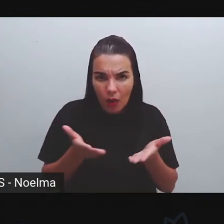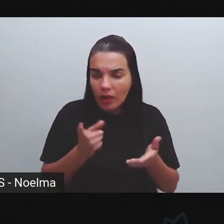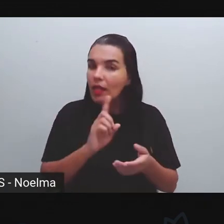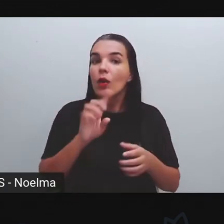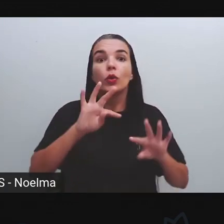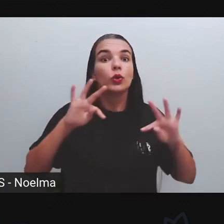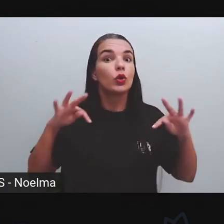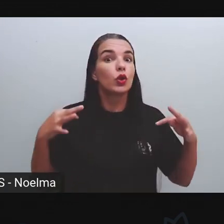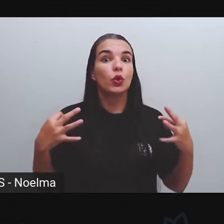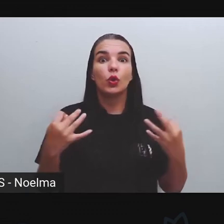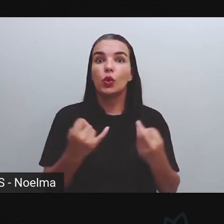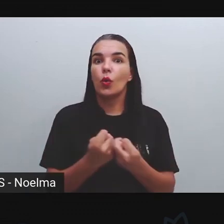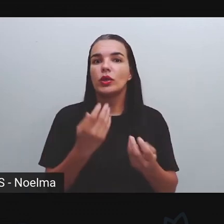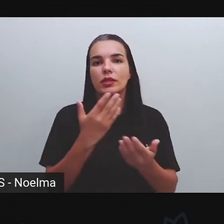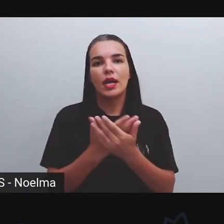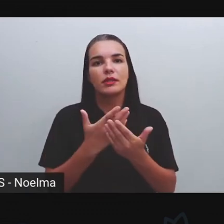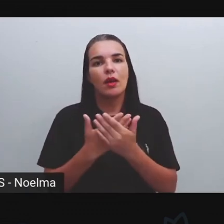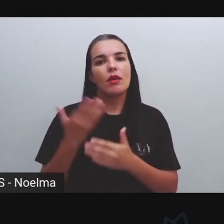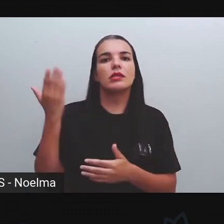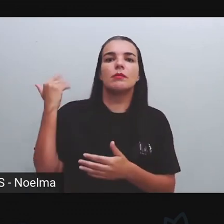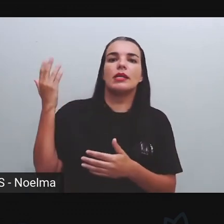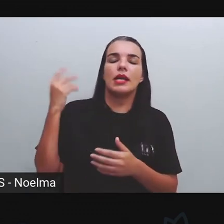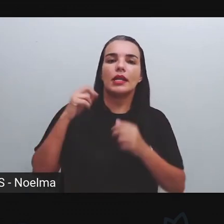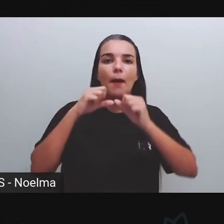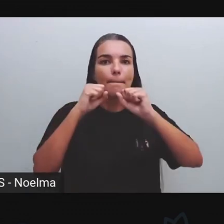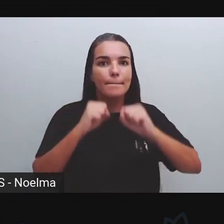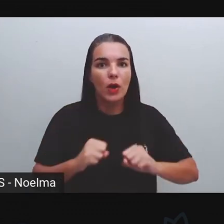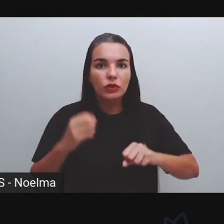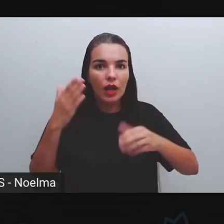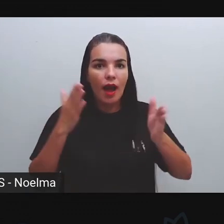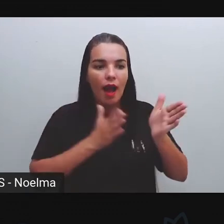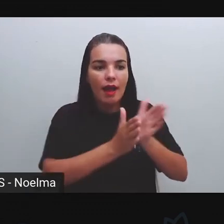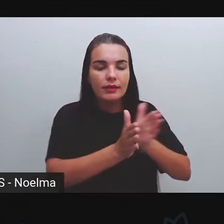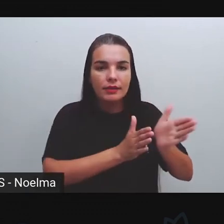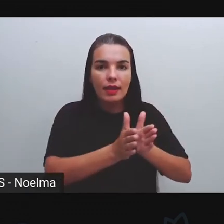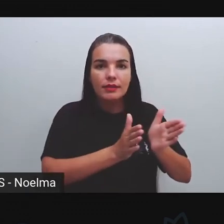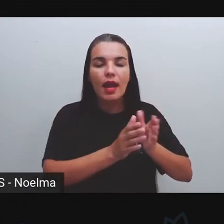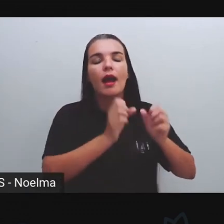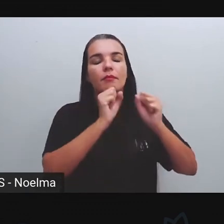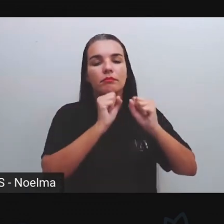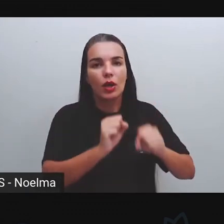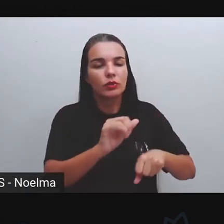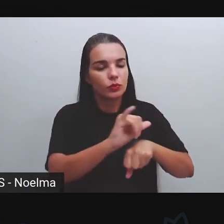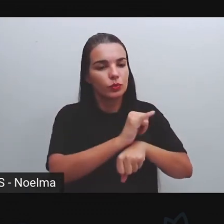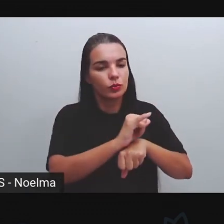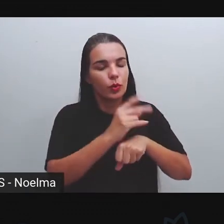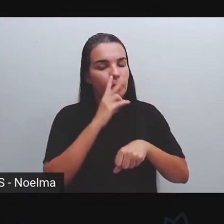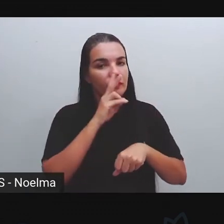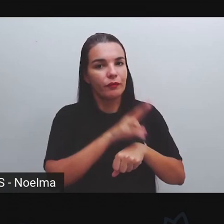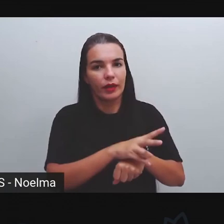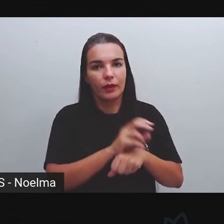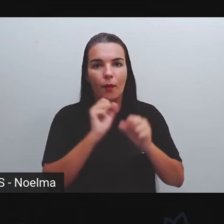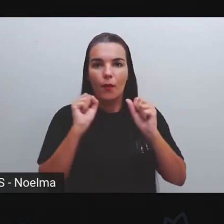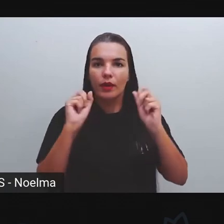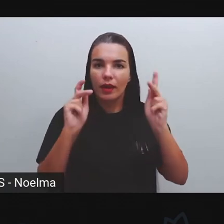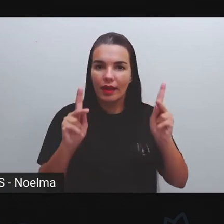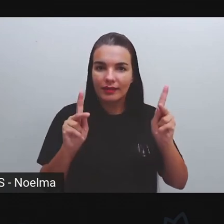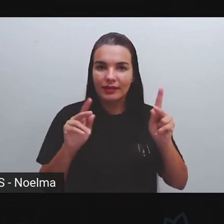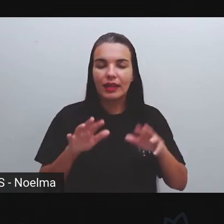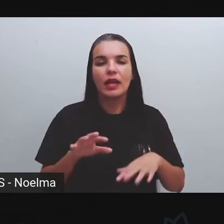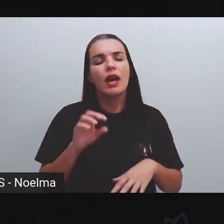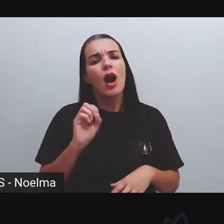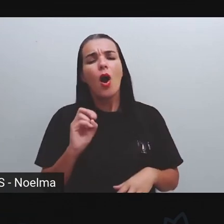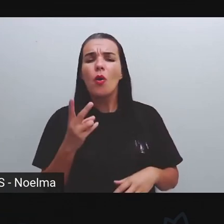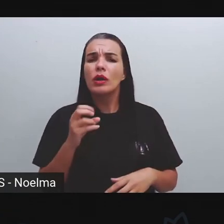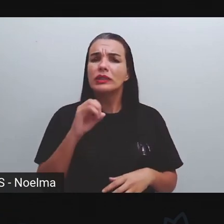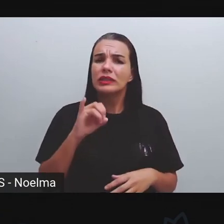aulas, caso vocês tenham perdido aí alguma aula, vocês podem estar assistindo também, certo? Ou mesmo